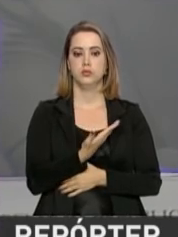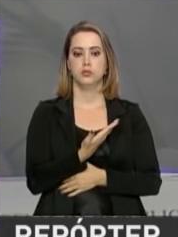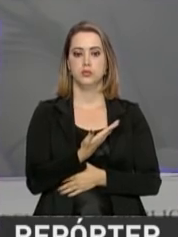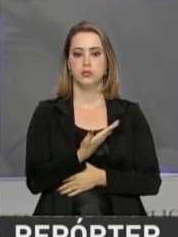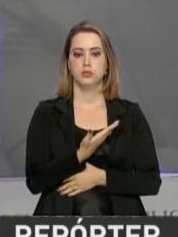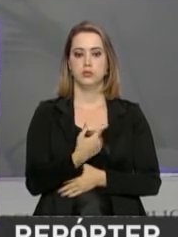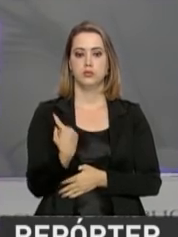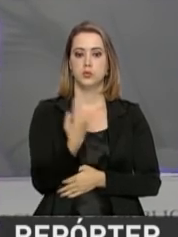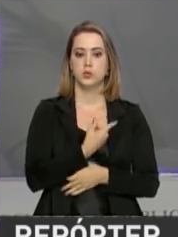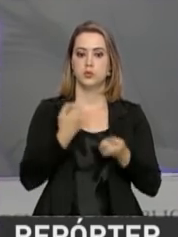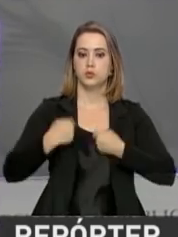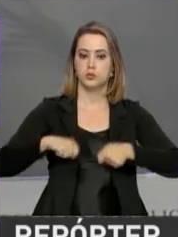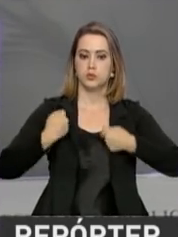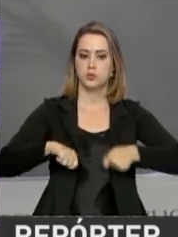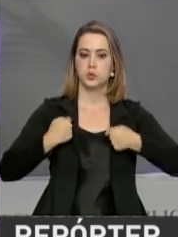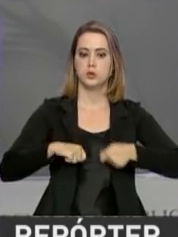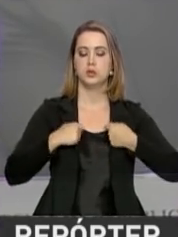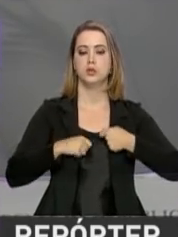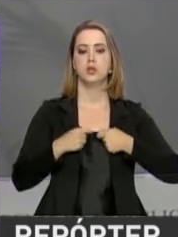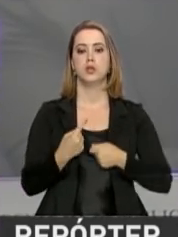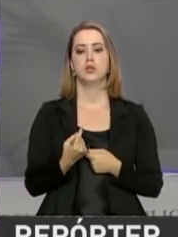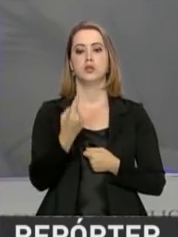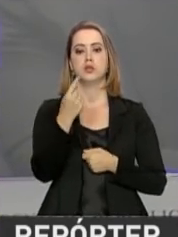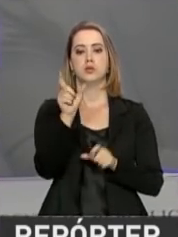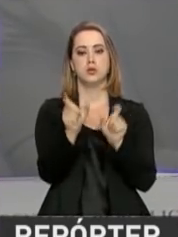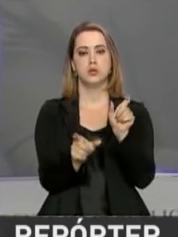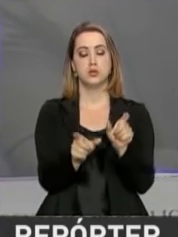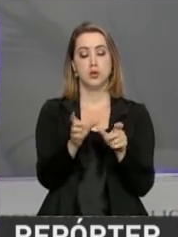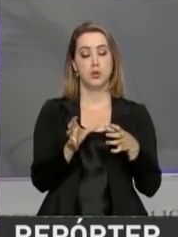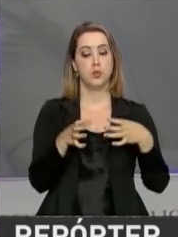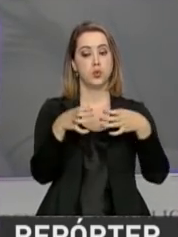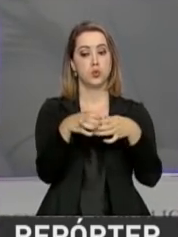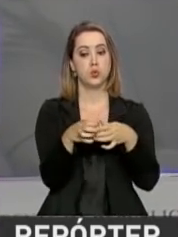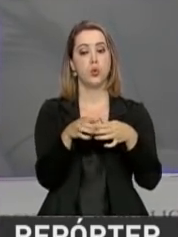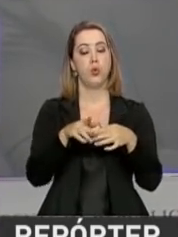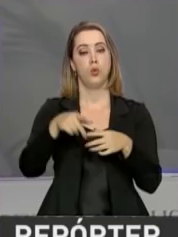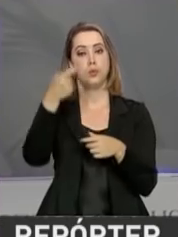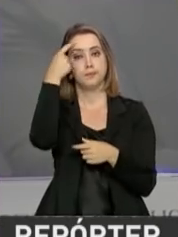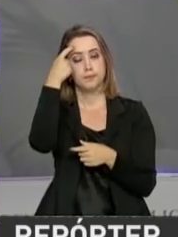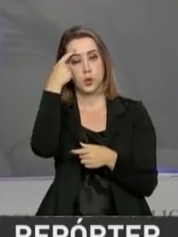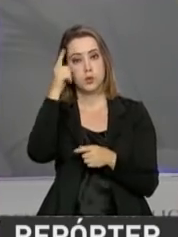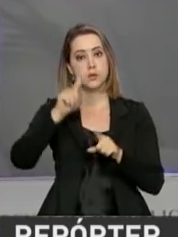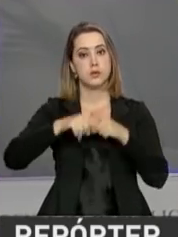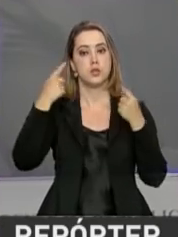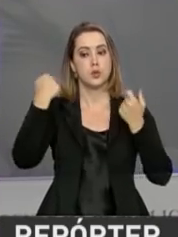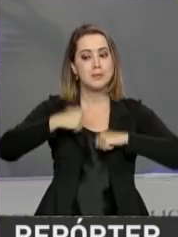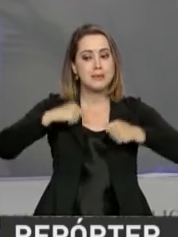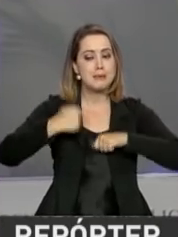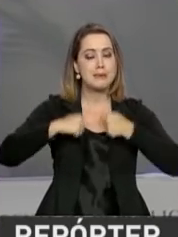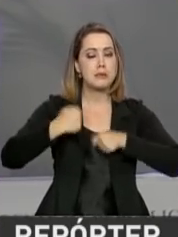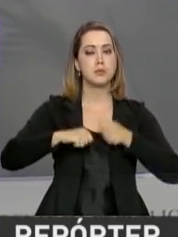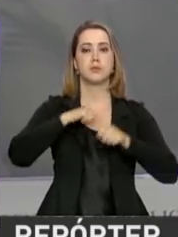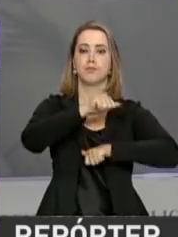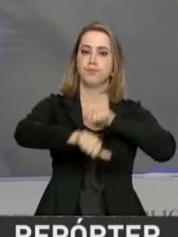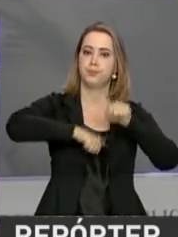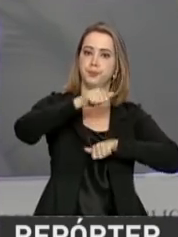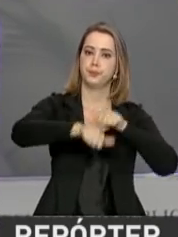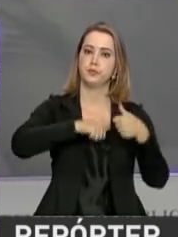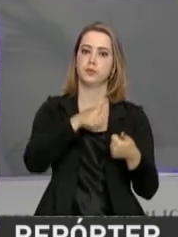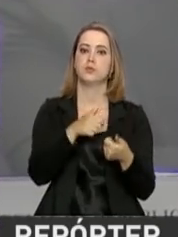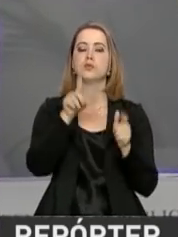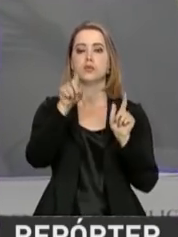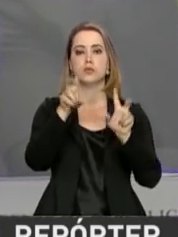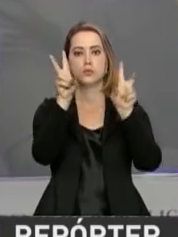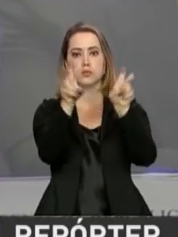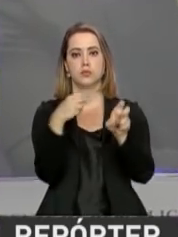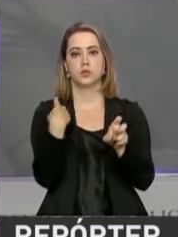com os pés no chão, mas com sede de mudança. Esta deve ser a tônica, pensamos nós, daquilo que